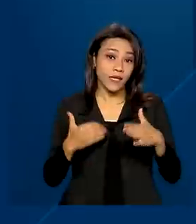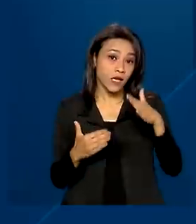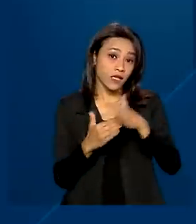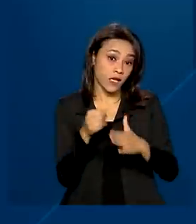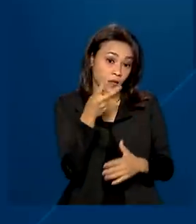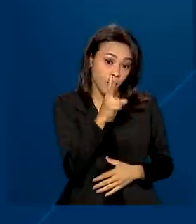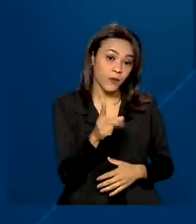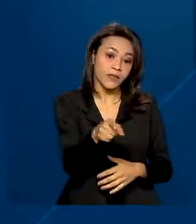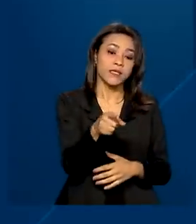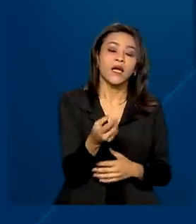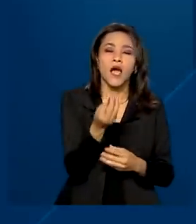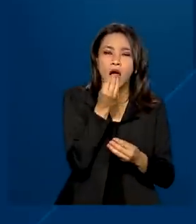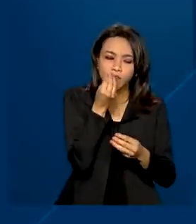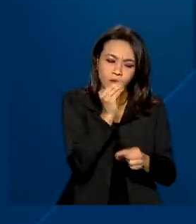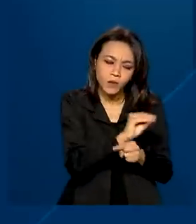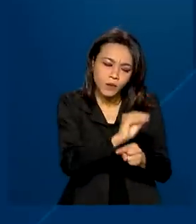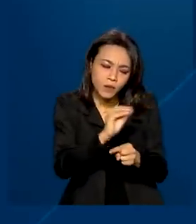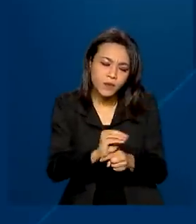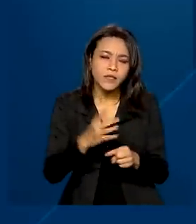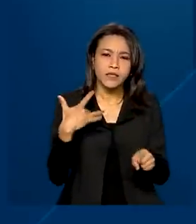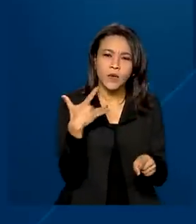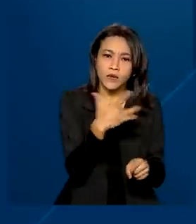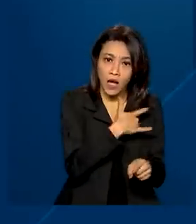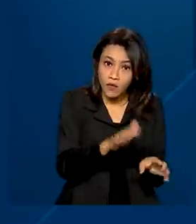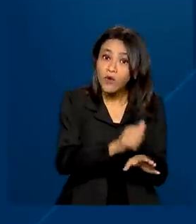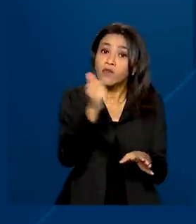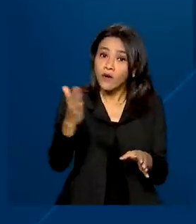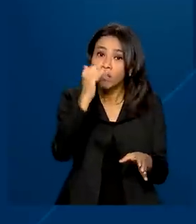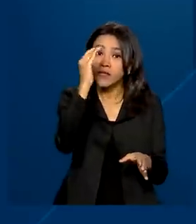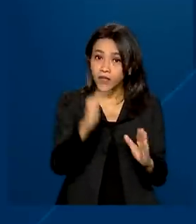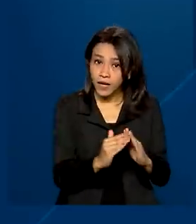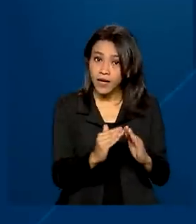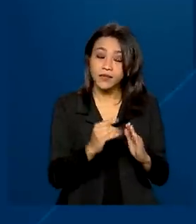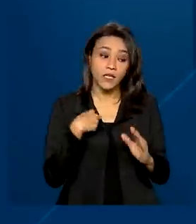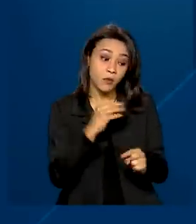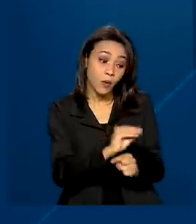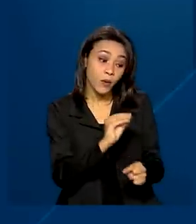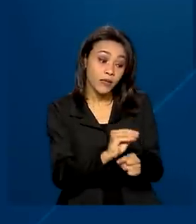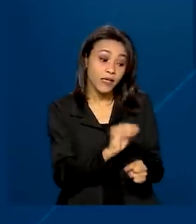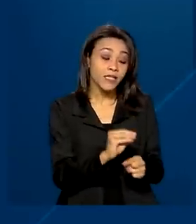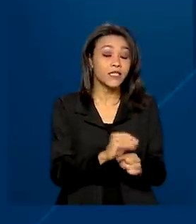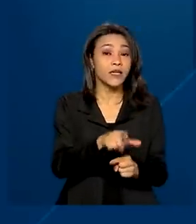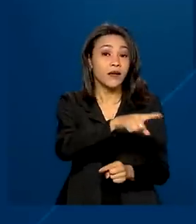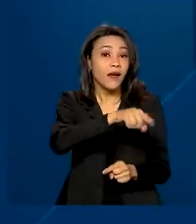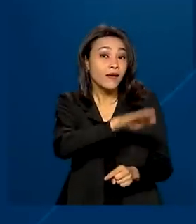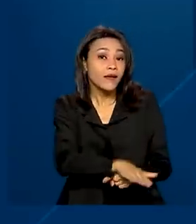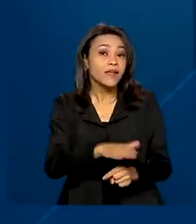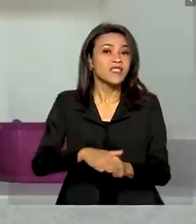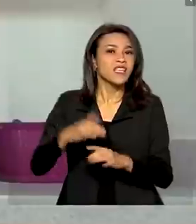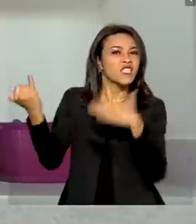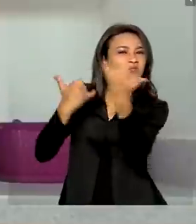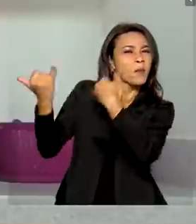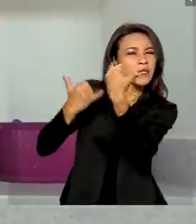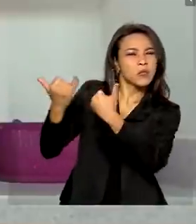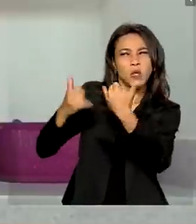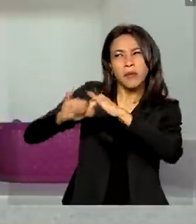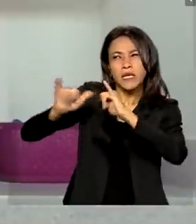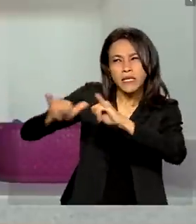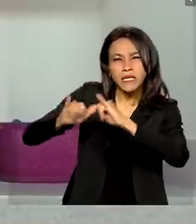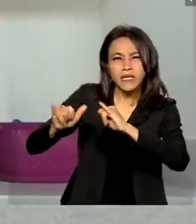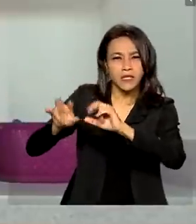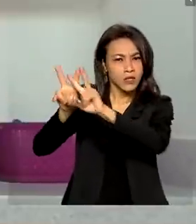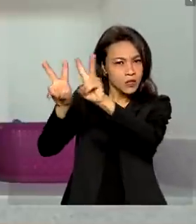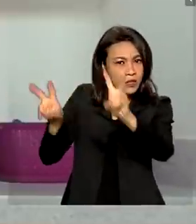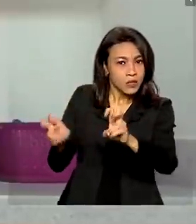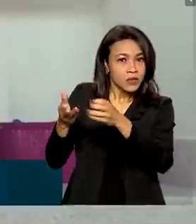ofereça alimentação adequada e saudável também fora de casa e proteja a criança da publicidade dos alimentos. Esta nutricionista